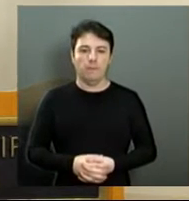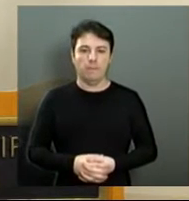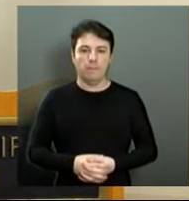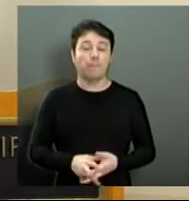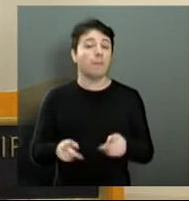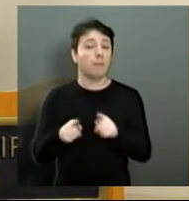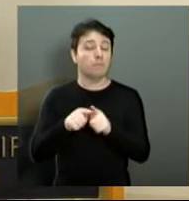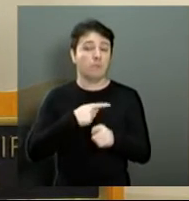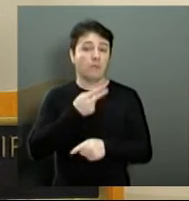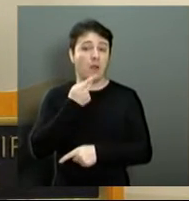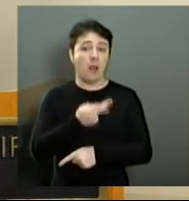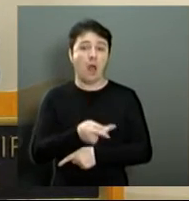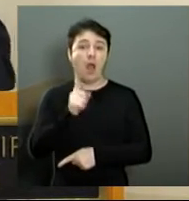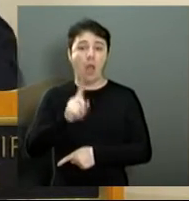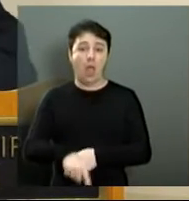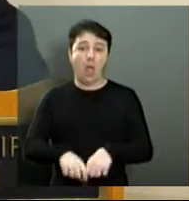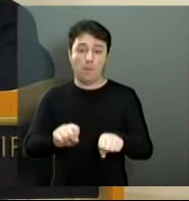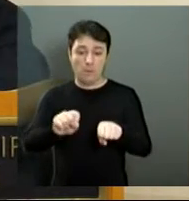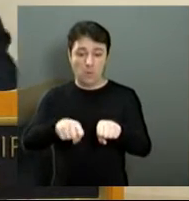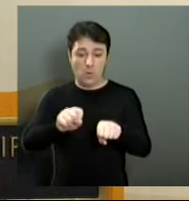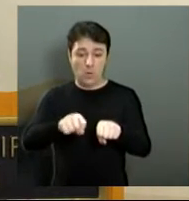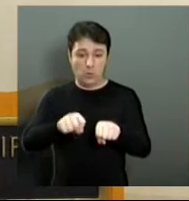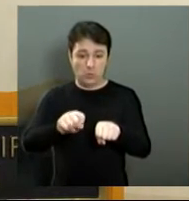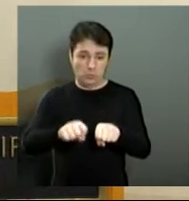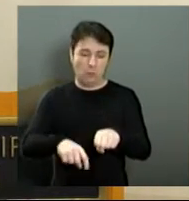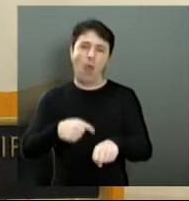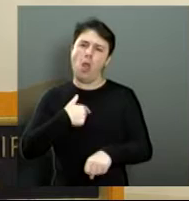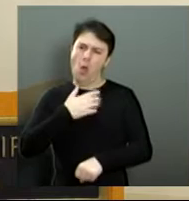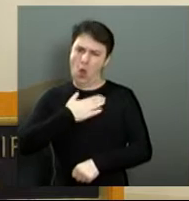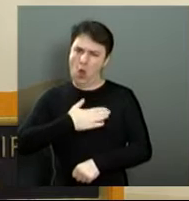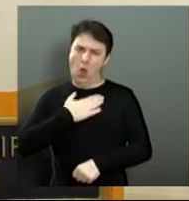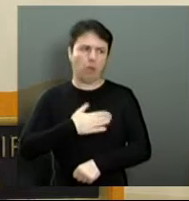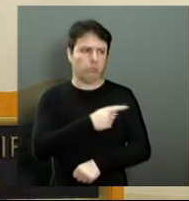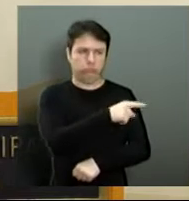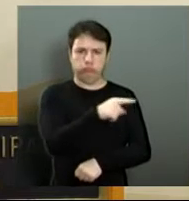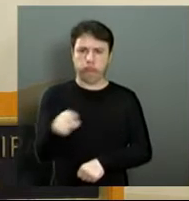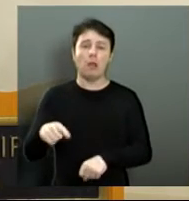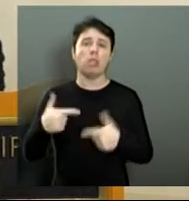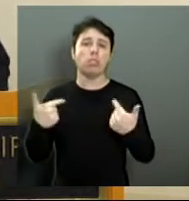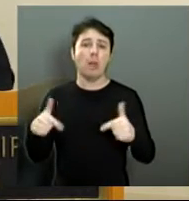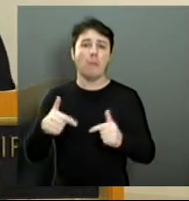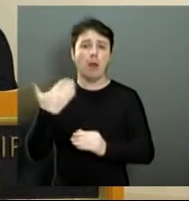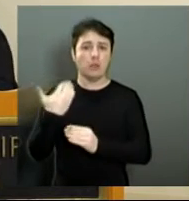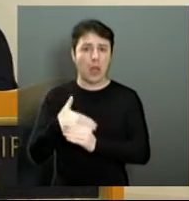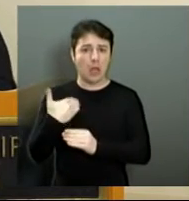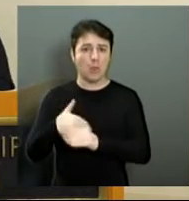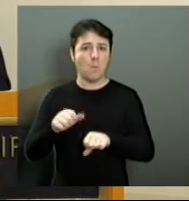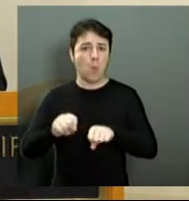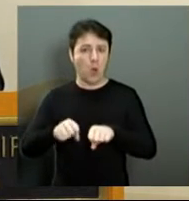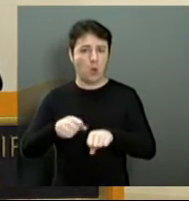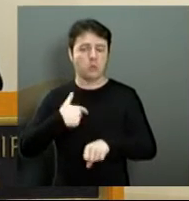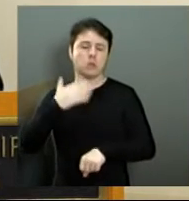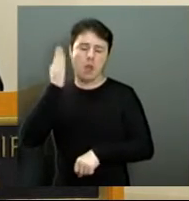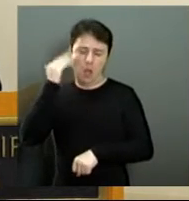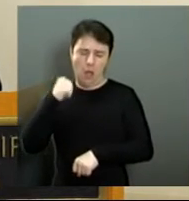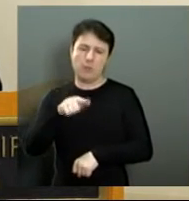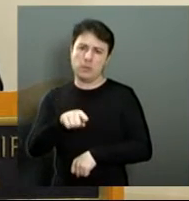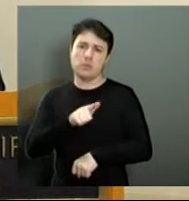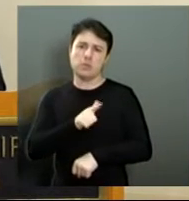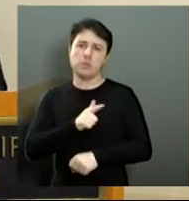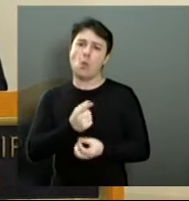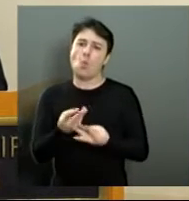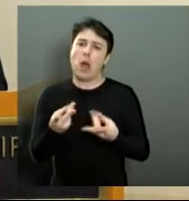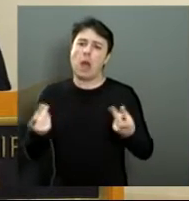motoqueiros. Motoqueiros, gente tem um grande apreço pelos motoqueiros, pelos mototaxistas, faz um serviço de excelente qualidade.